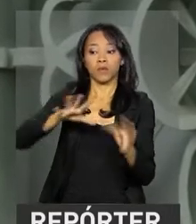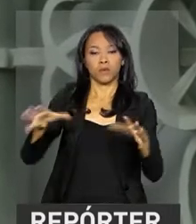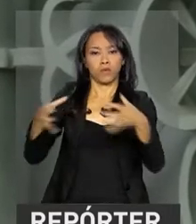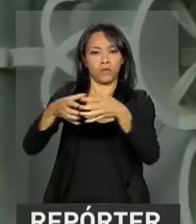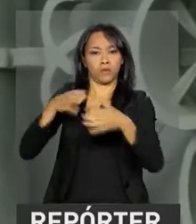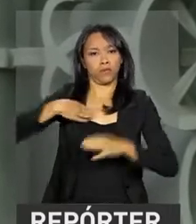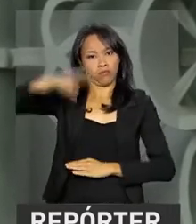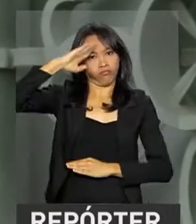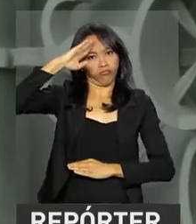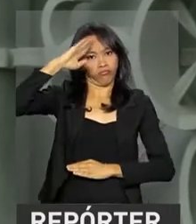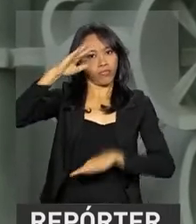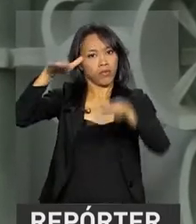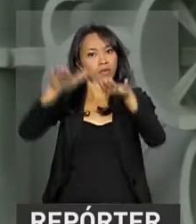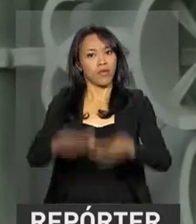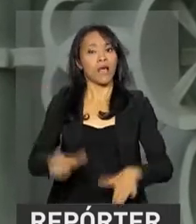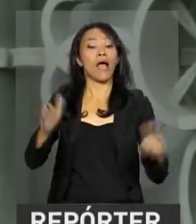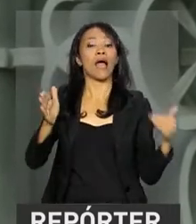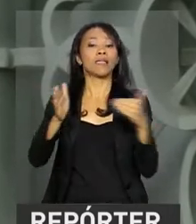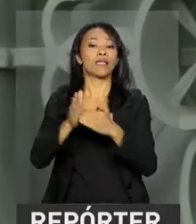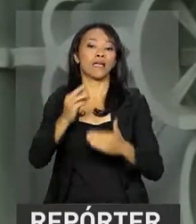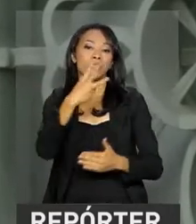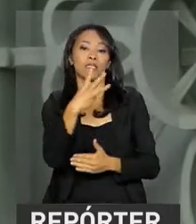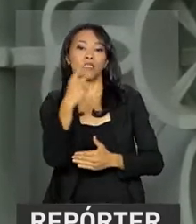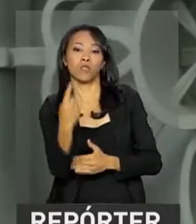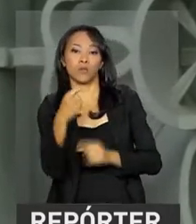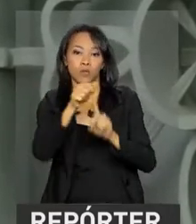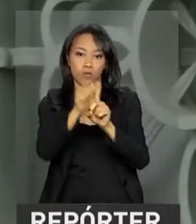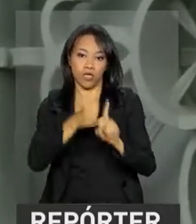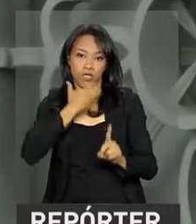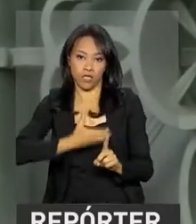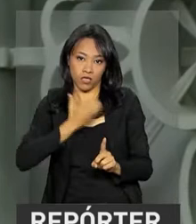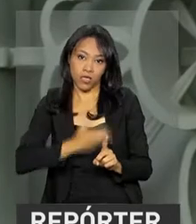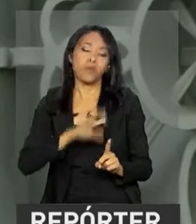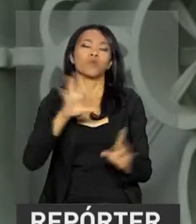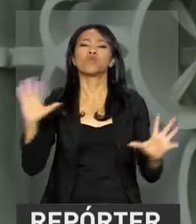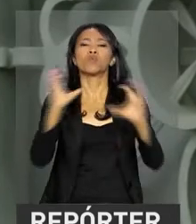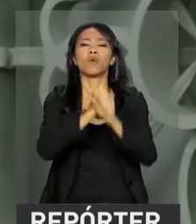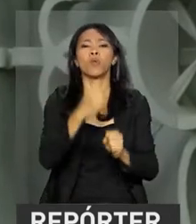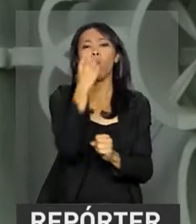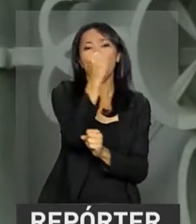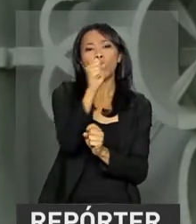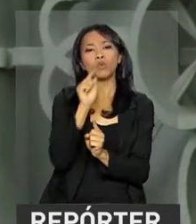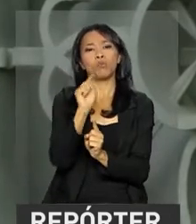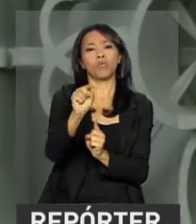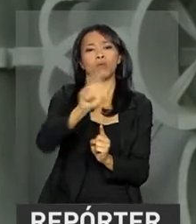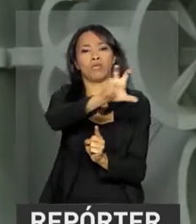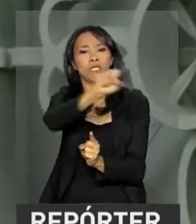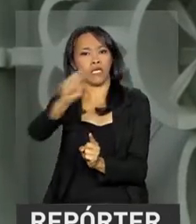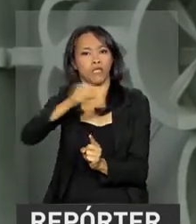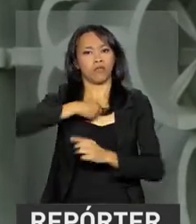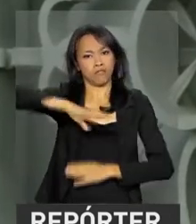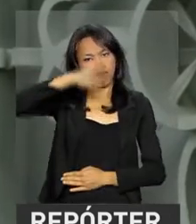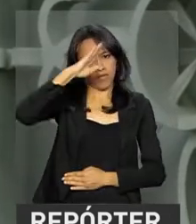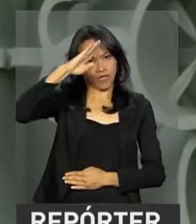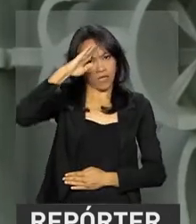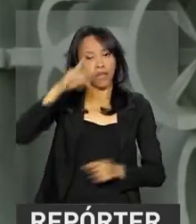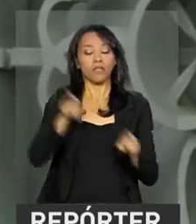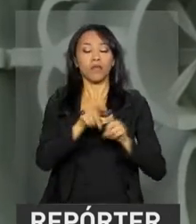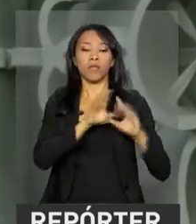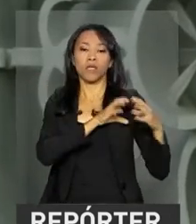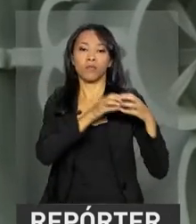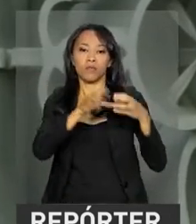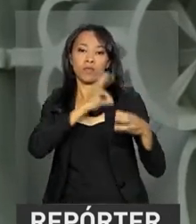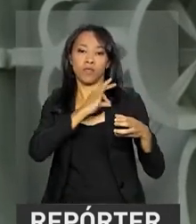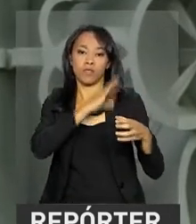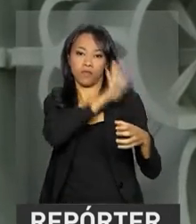até o dia 31 de dezembro. No total, são 8.500 militares, além de integrantes da Força Nacional